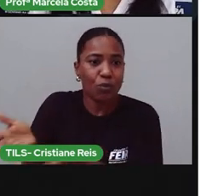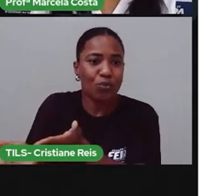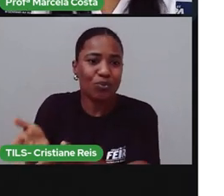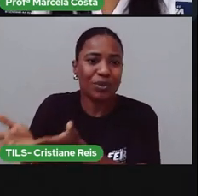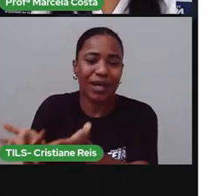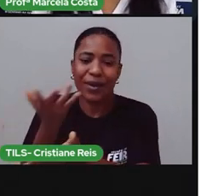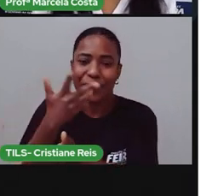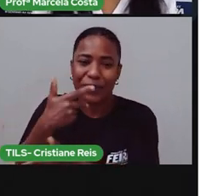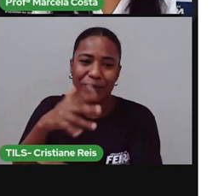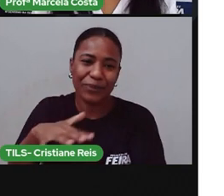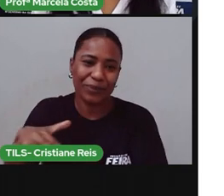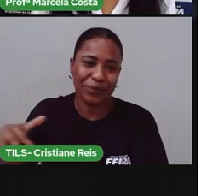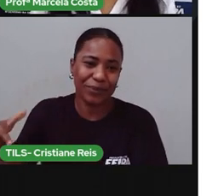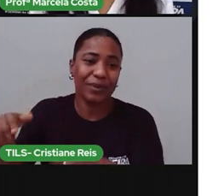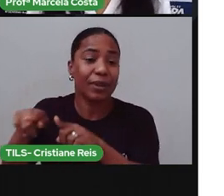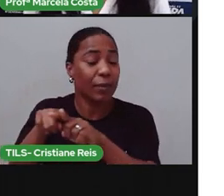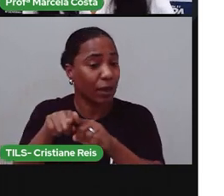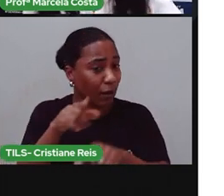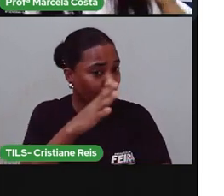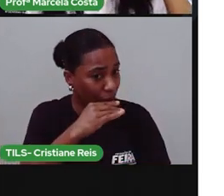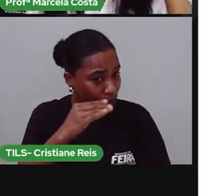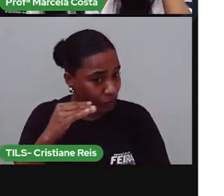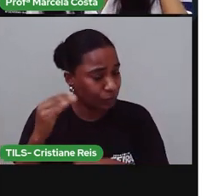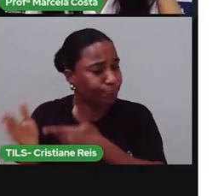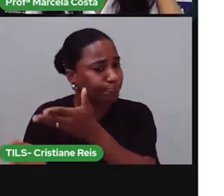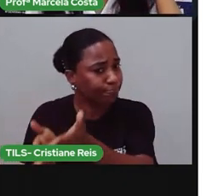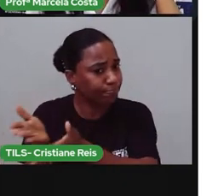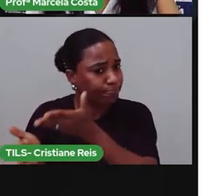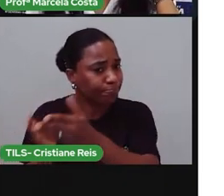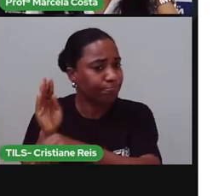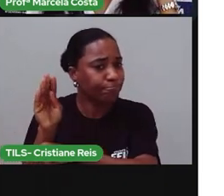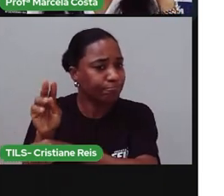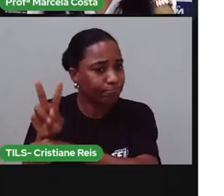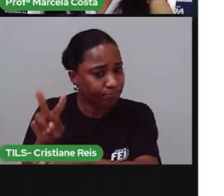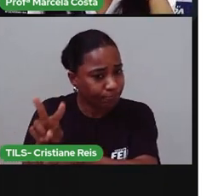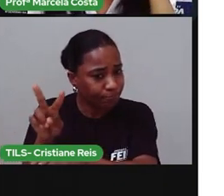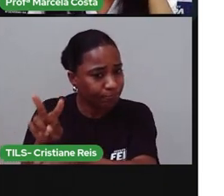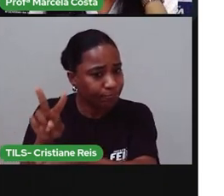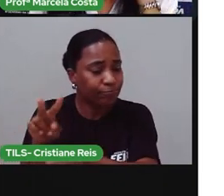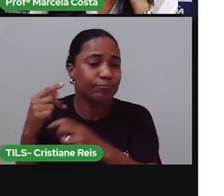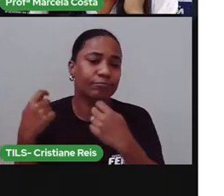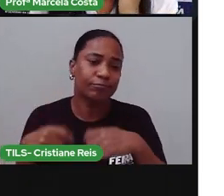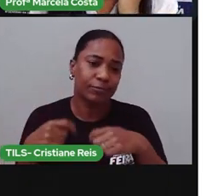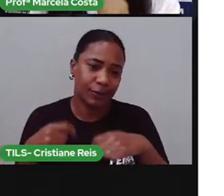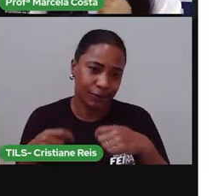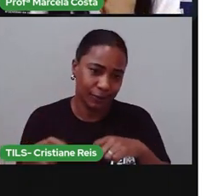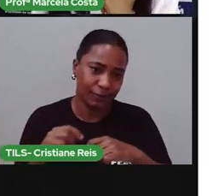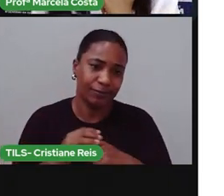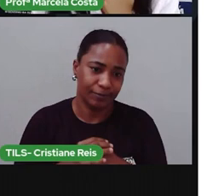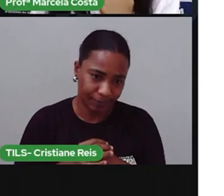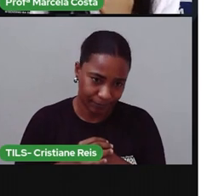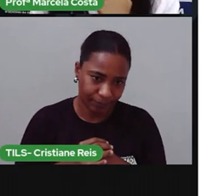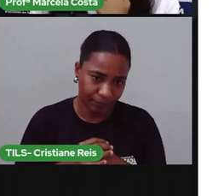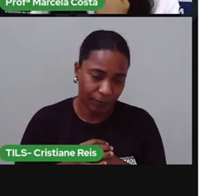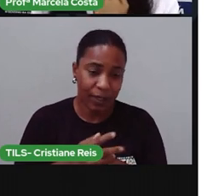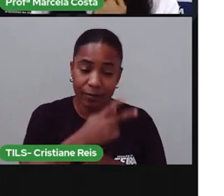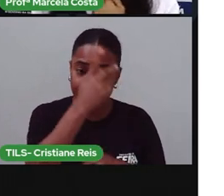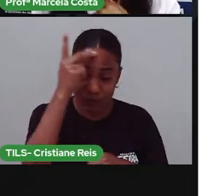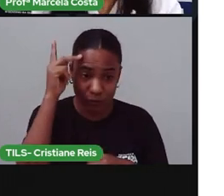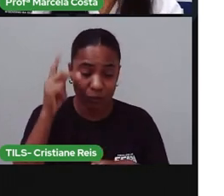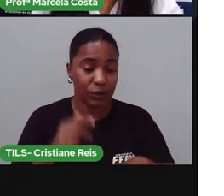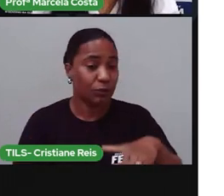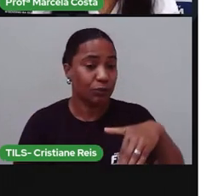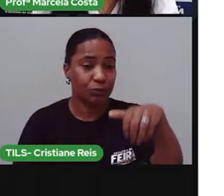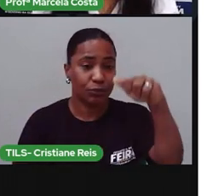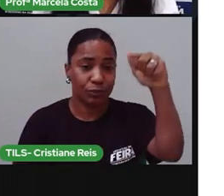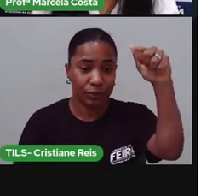adolescentes da casa. Então, vai ser os adultos que vão proteger de todos os